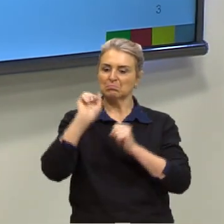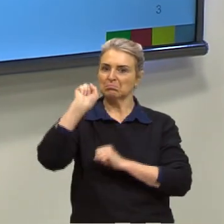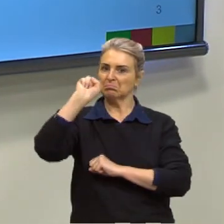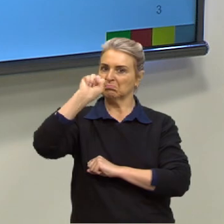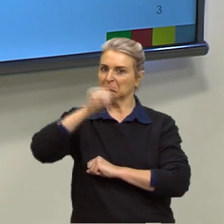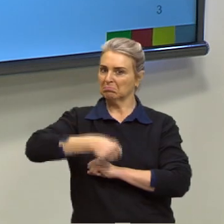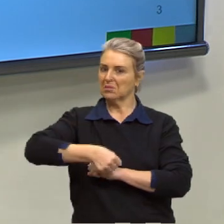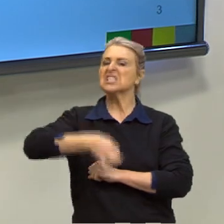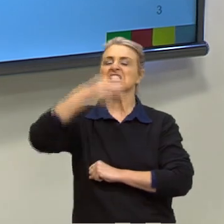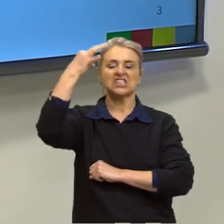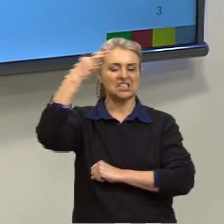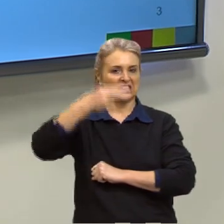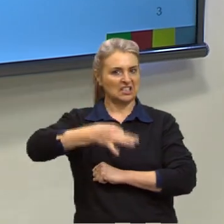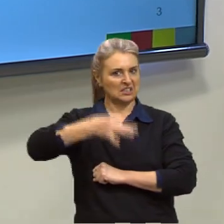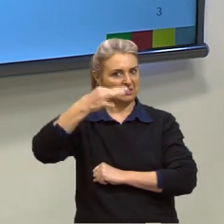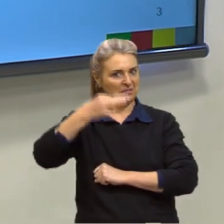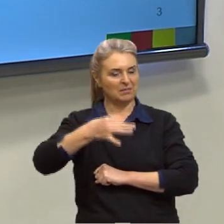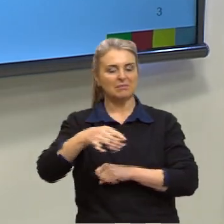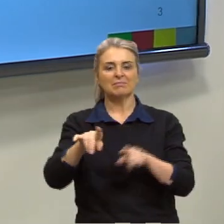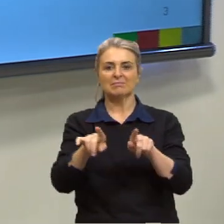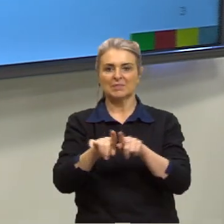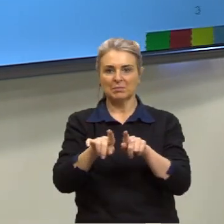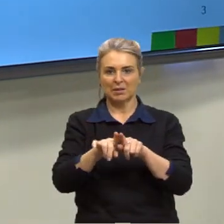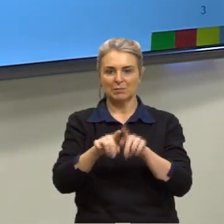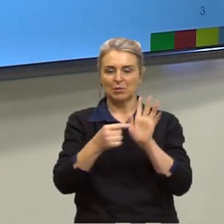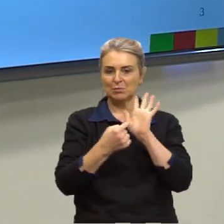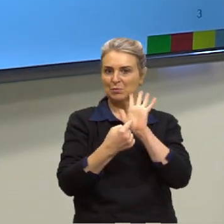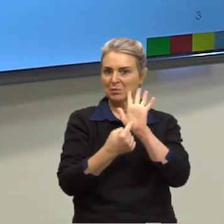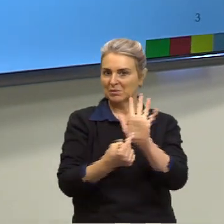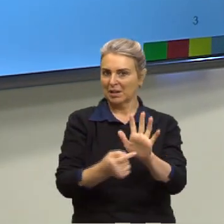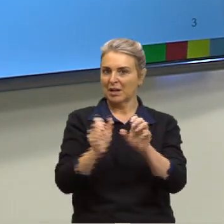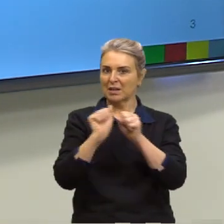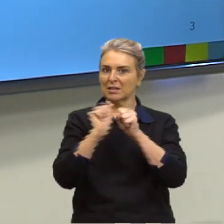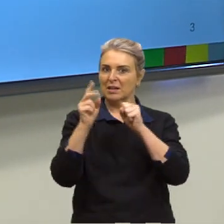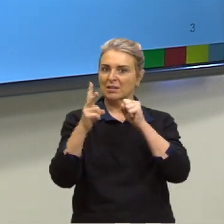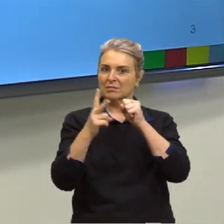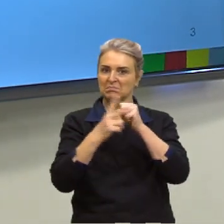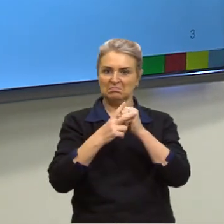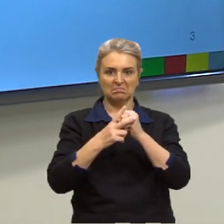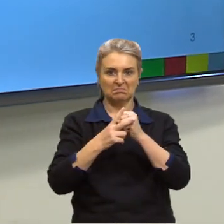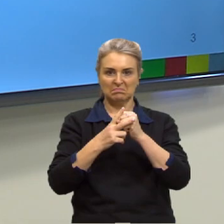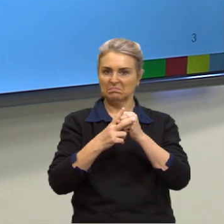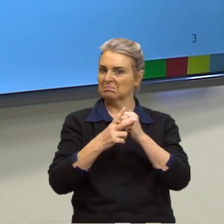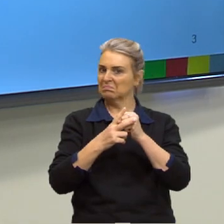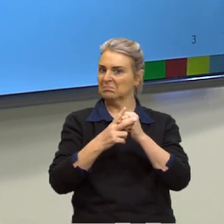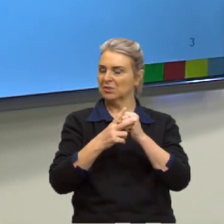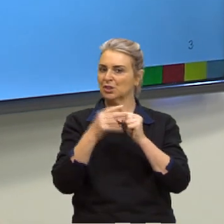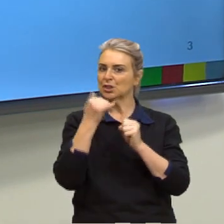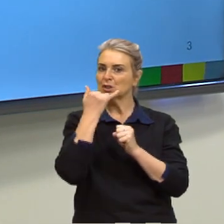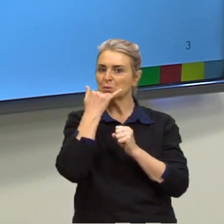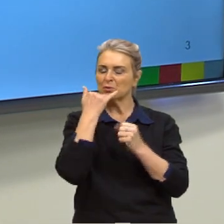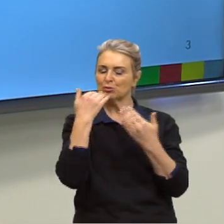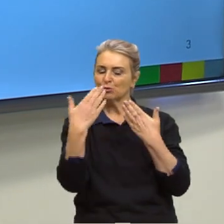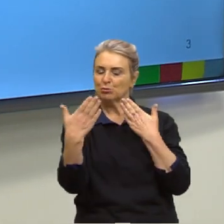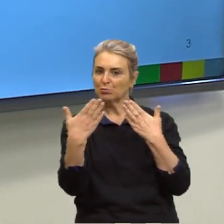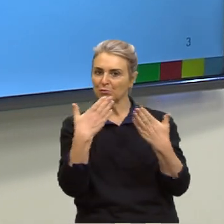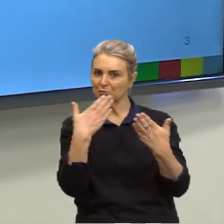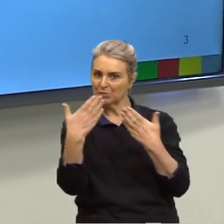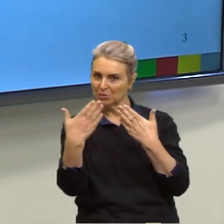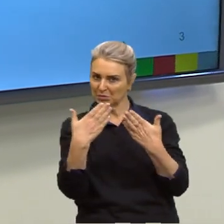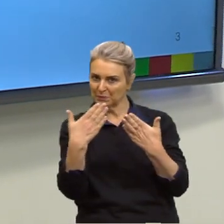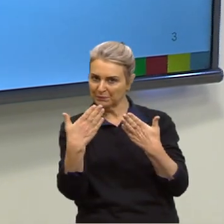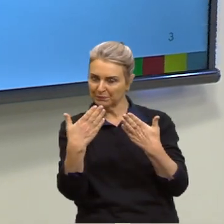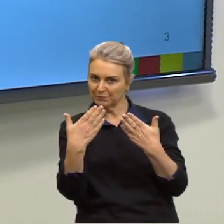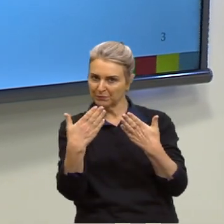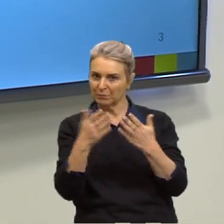certamente. Ele também pode aparecer em advérbios de negação. De negação não, desculpa. De dúvida. Como